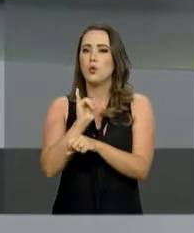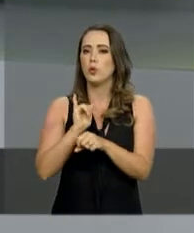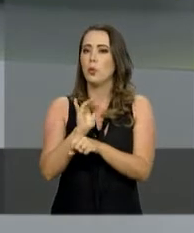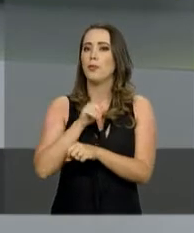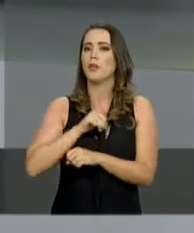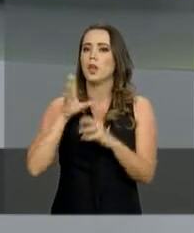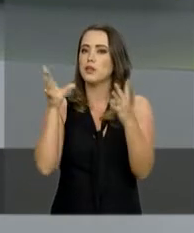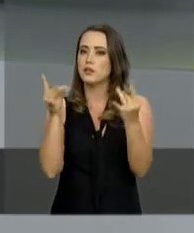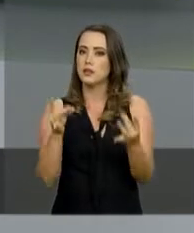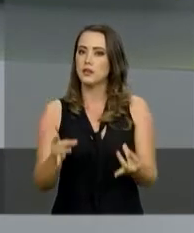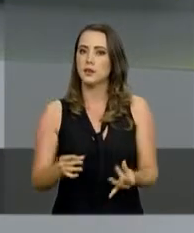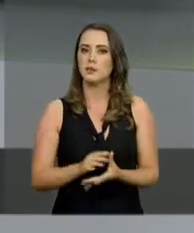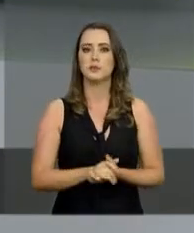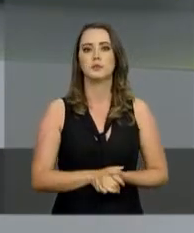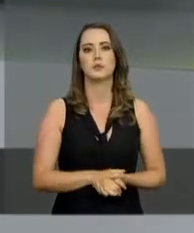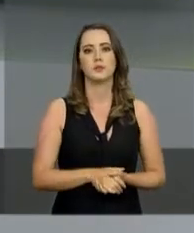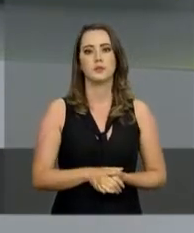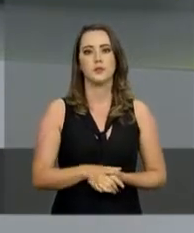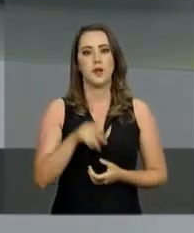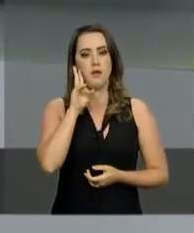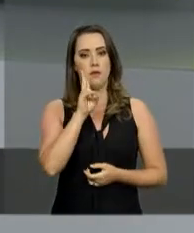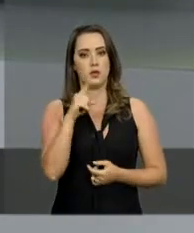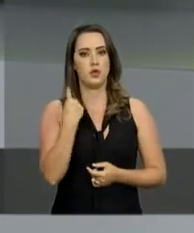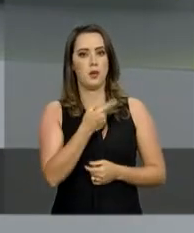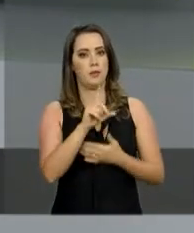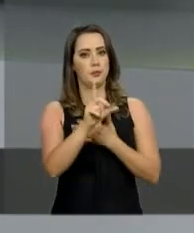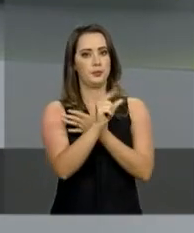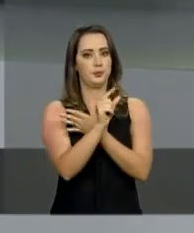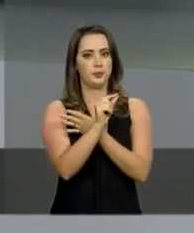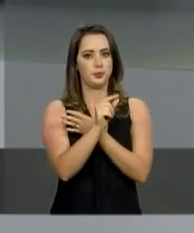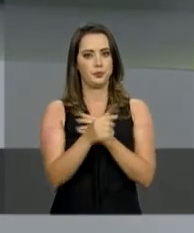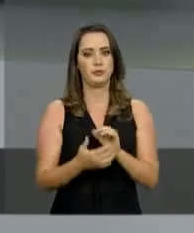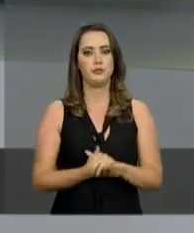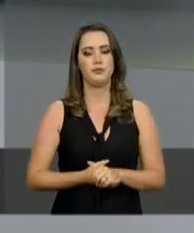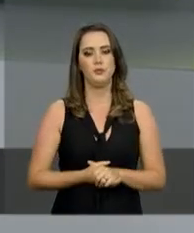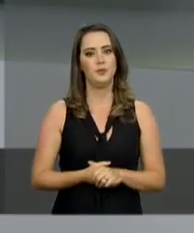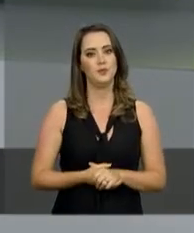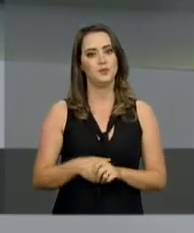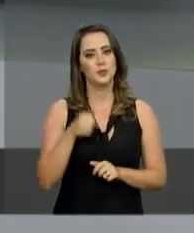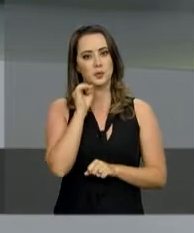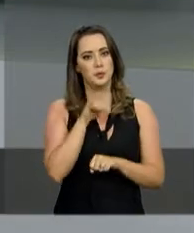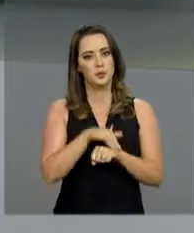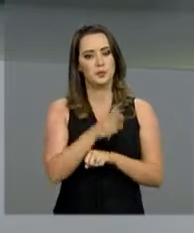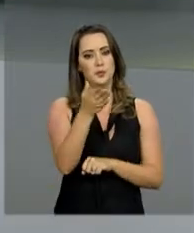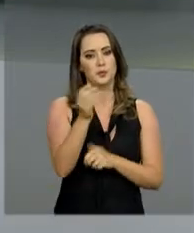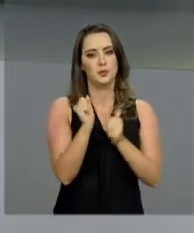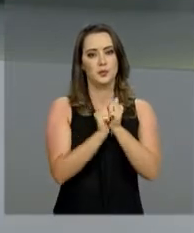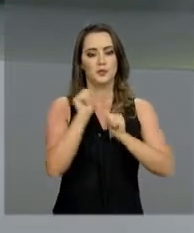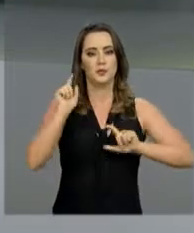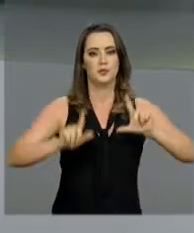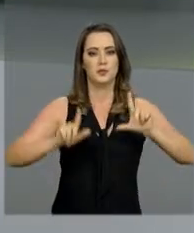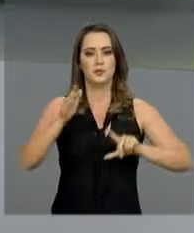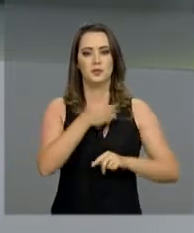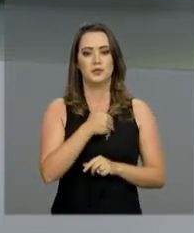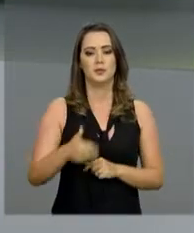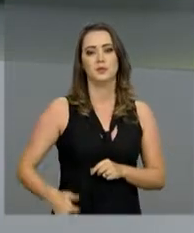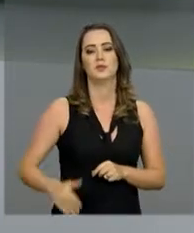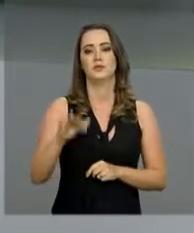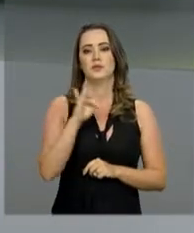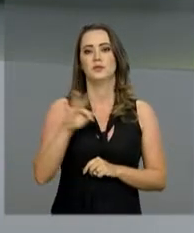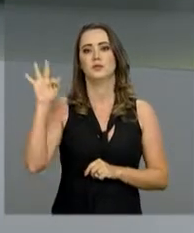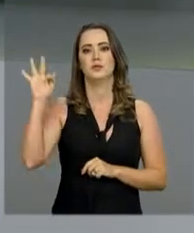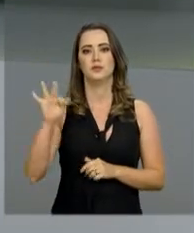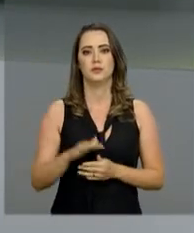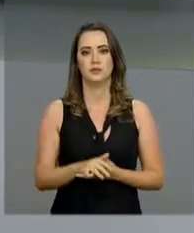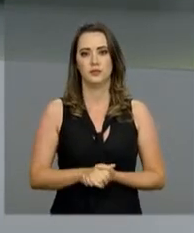disponíveis em nosso canal no YouTube. Acesse também o nosso perfil no Twitter. Uma ótima noite para você e continue com a gente aqui na NBR,